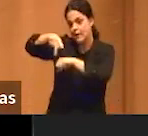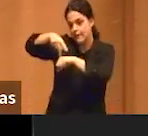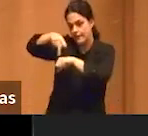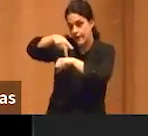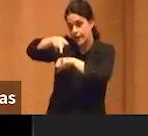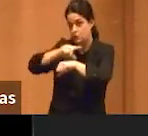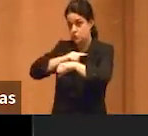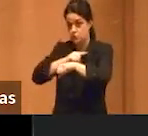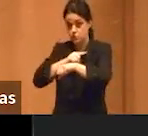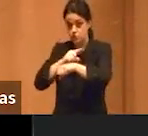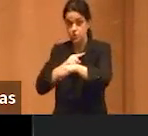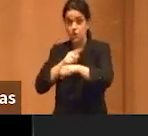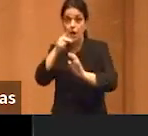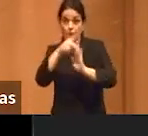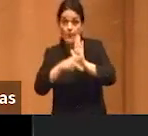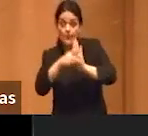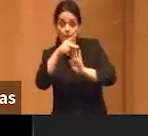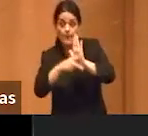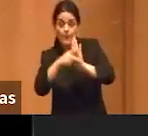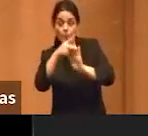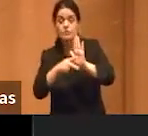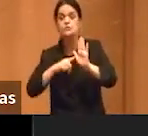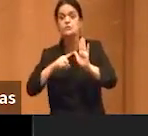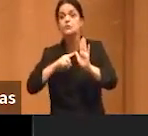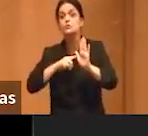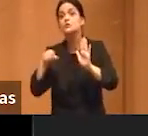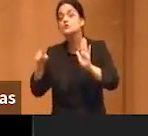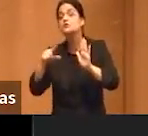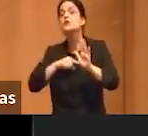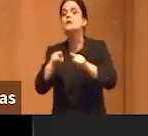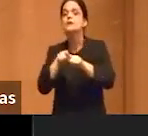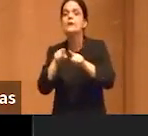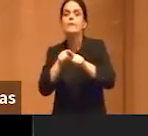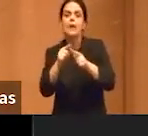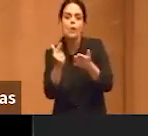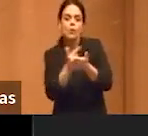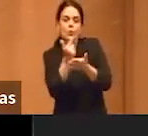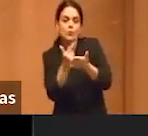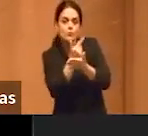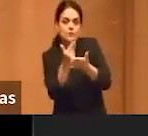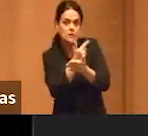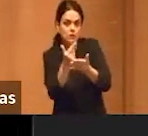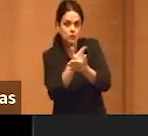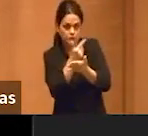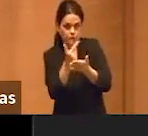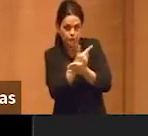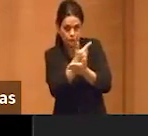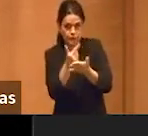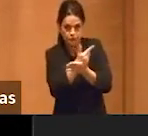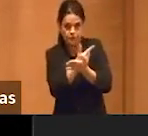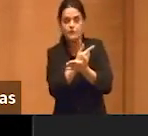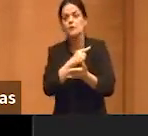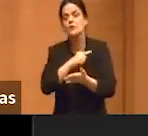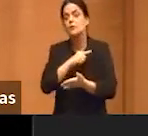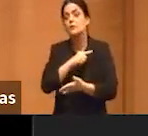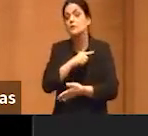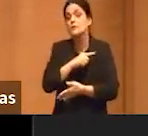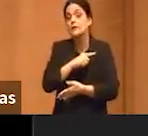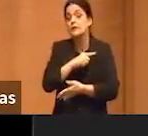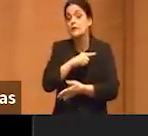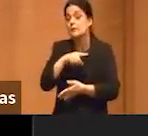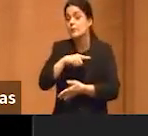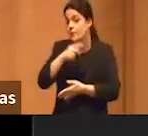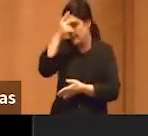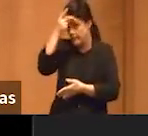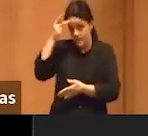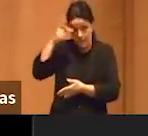laboratório aberto de Aragón, e tem um livro chamado Abrir as Instituições desde de Dentro, Hacking Insight, está na rede, com gente